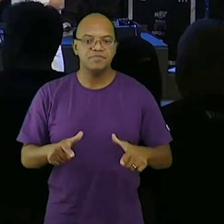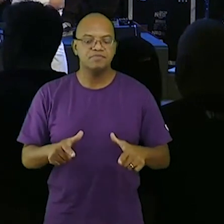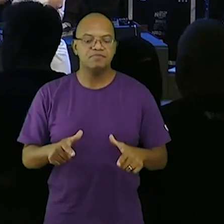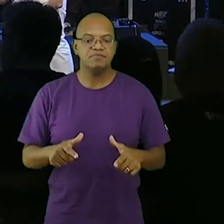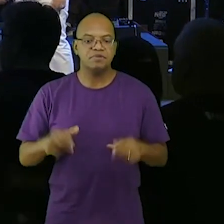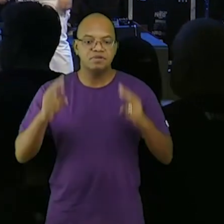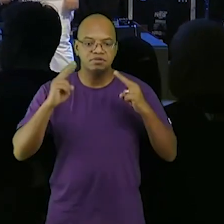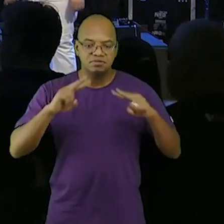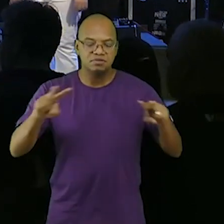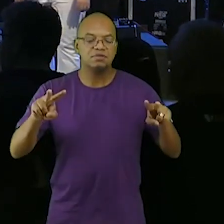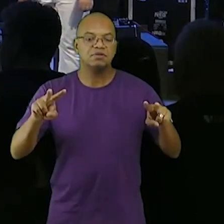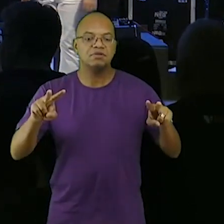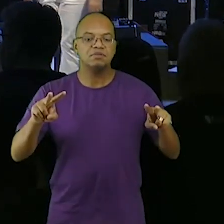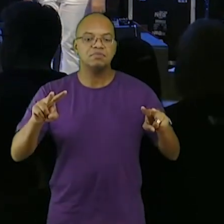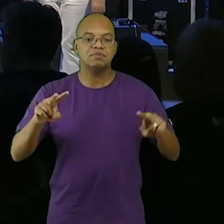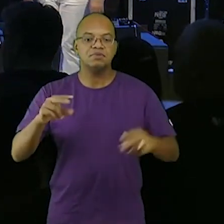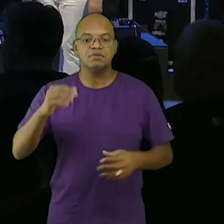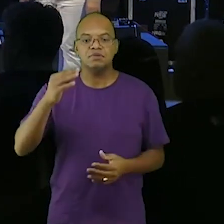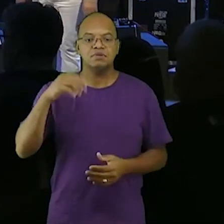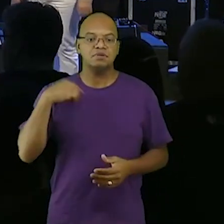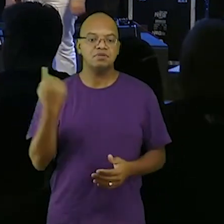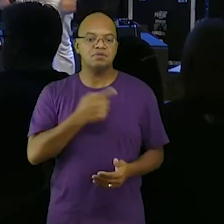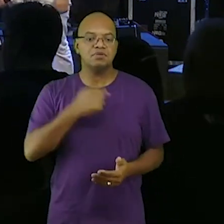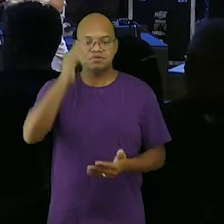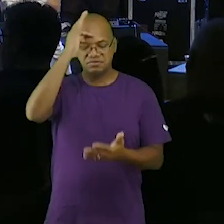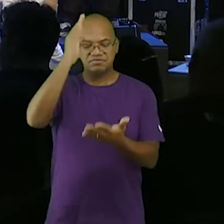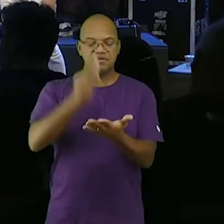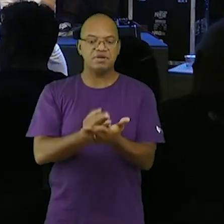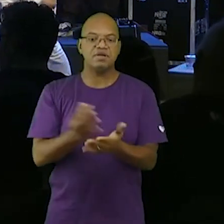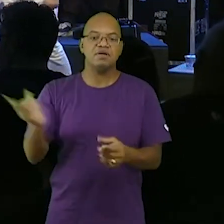e a esperança da volta de Jesus para nos buscar